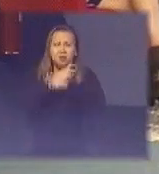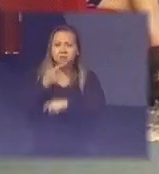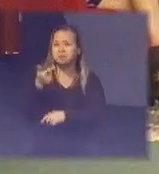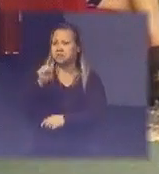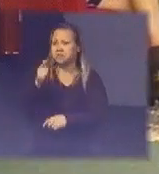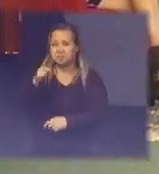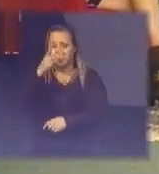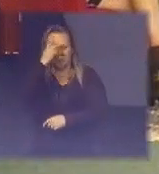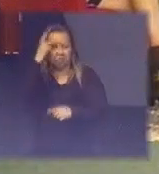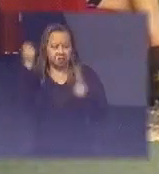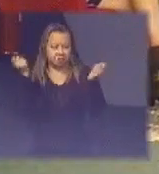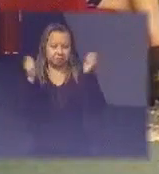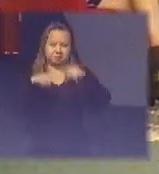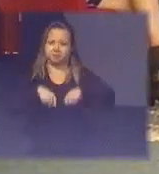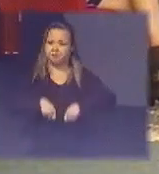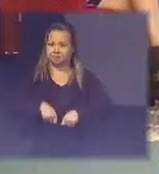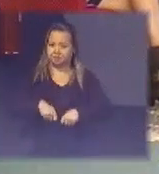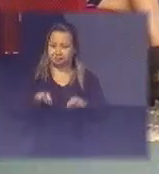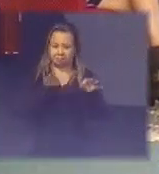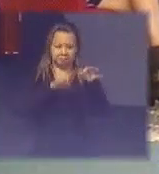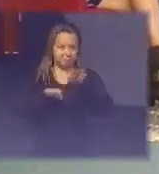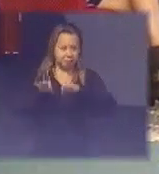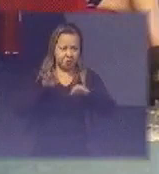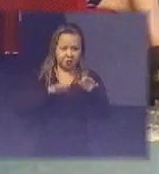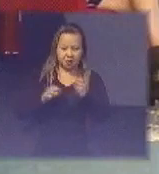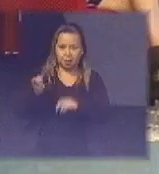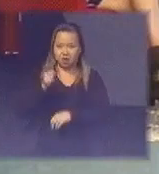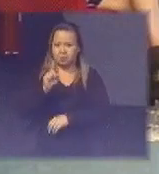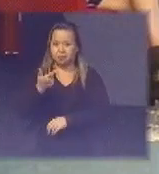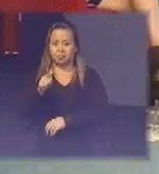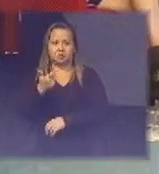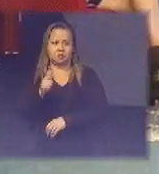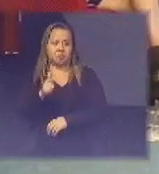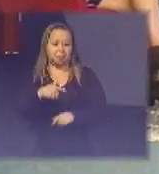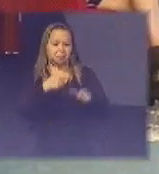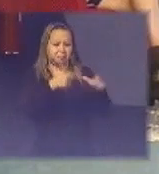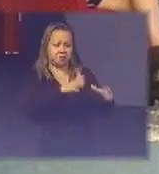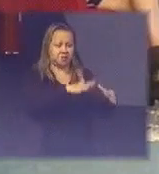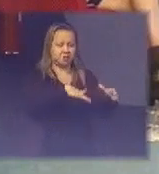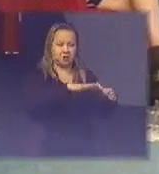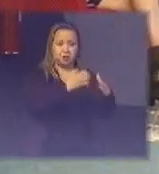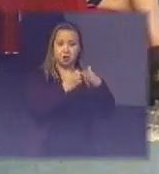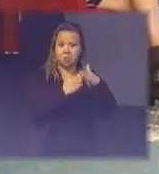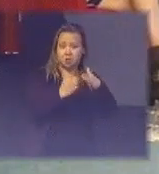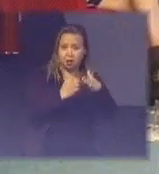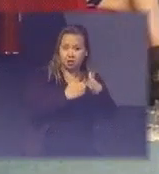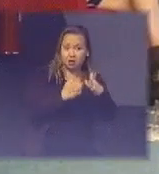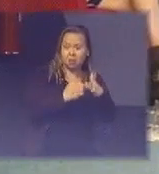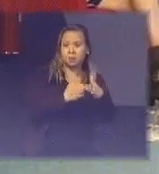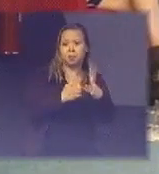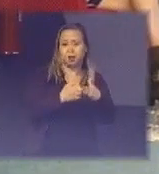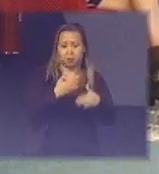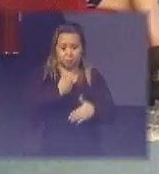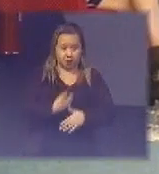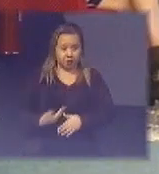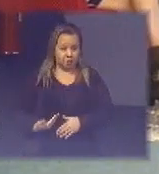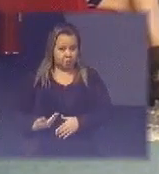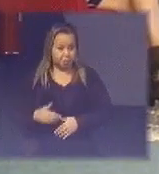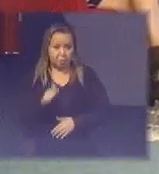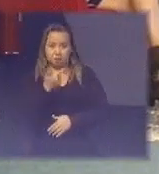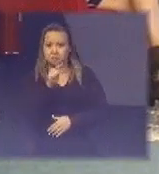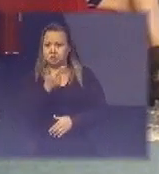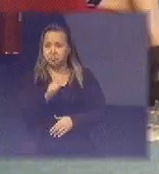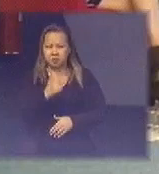capacitada não tem gente capacitada no setor imagina na empresa na autarquia pública de gestão de resíduos